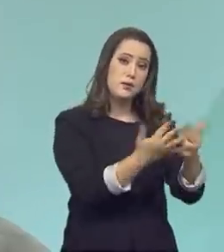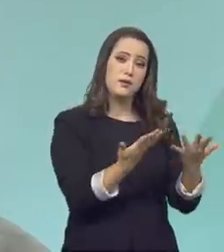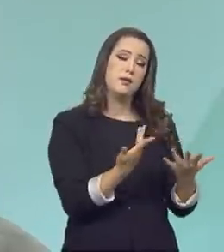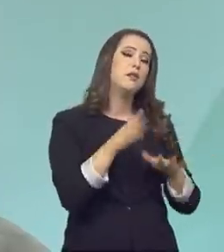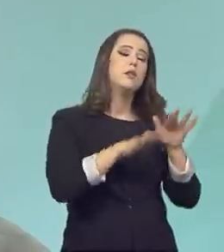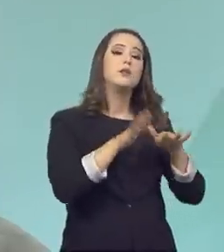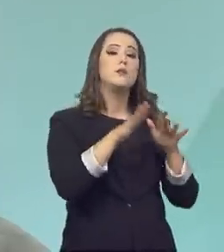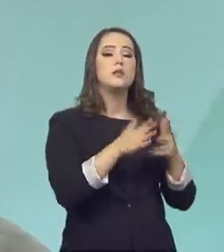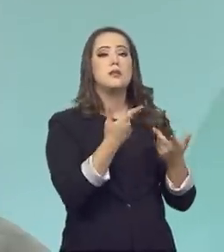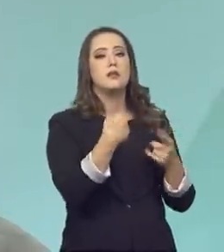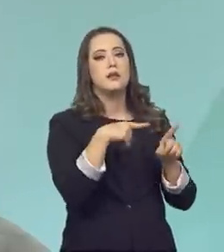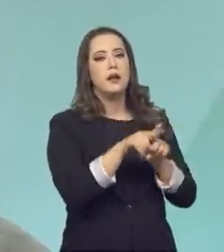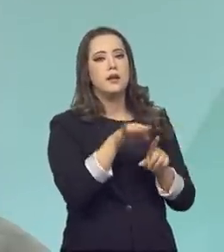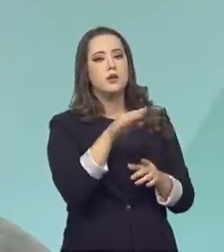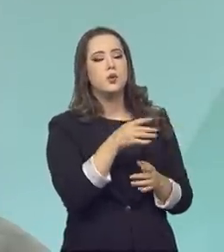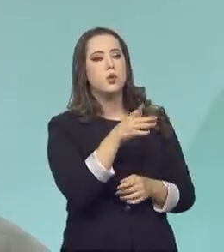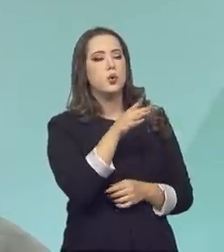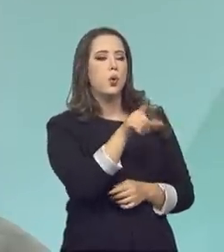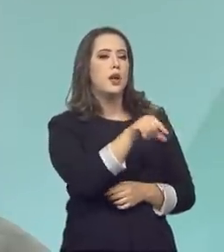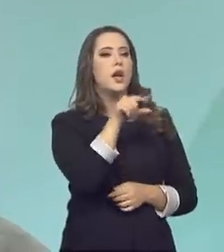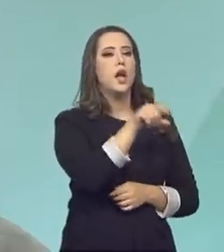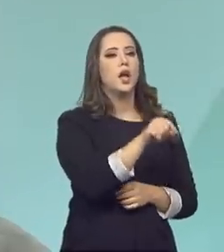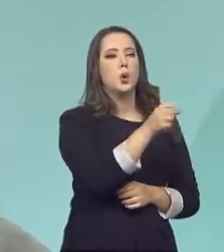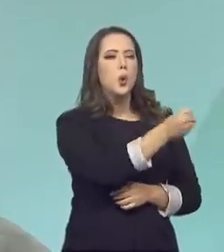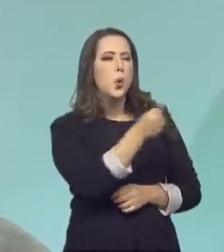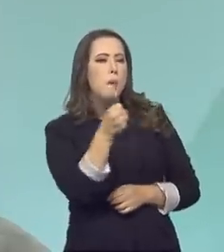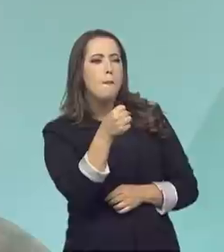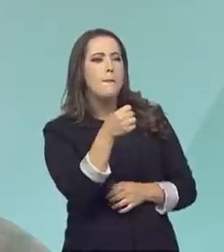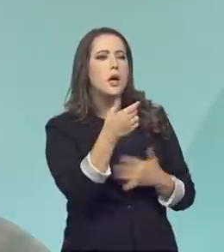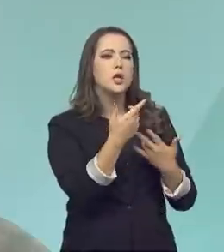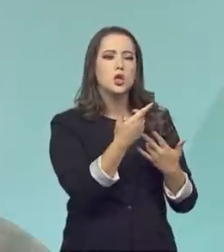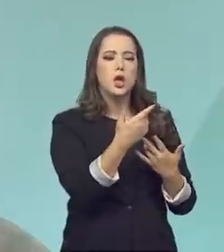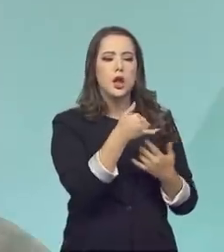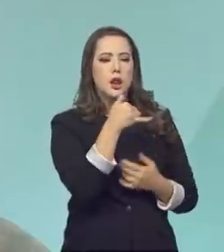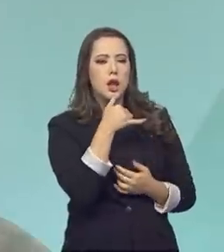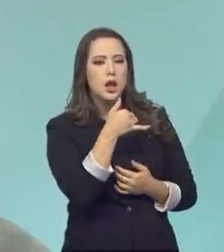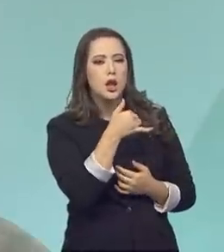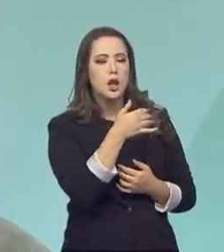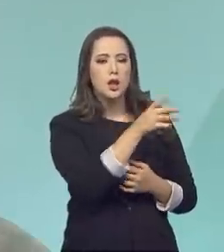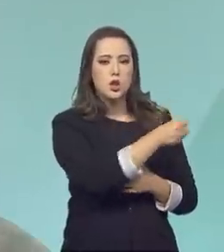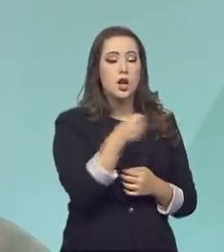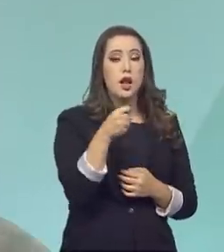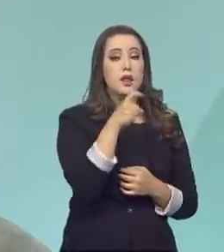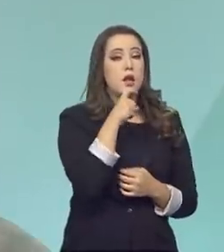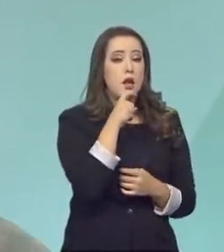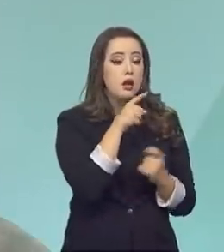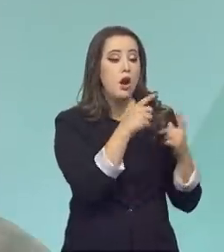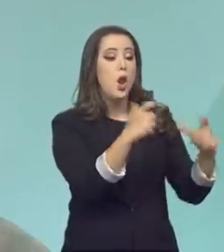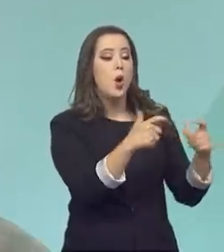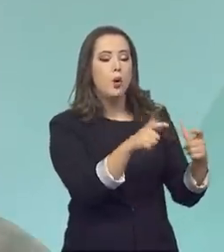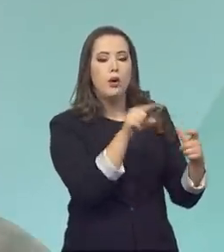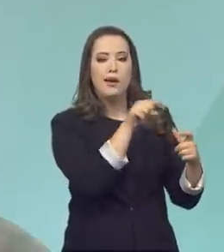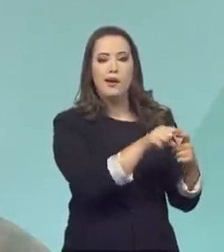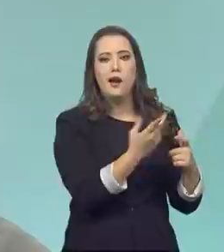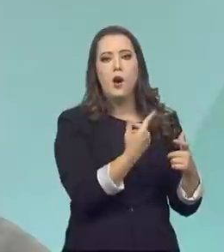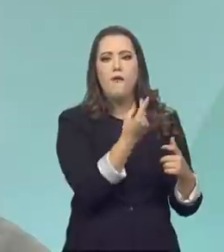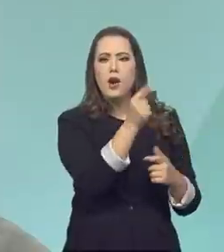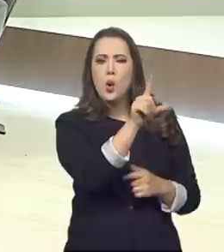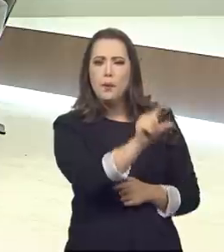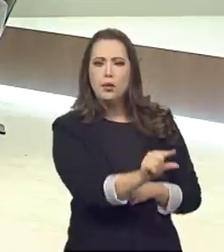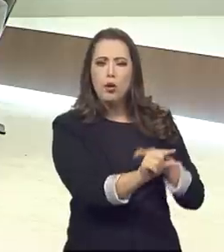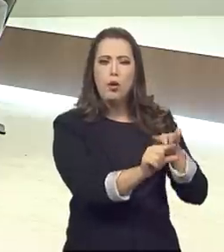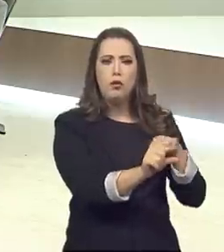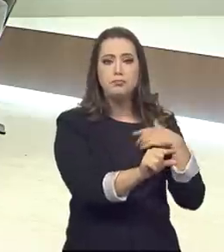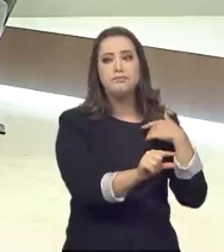muitas vezes, você está escolhendo um eletrodoméstico, que o preço dele é um pouco menor do que o outro, mas, em termos de consumo, em dois anos, essa economia já vai se perder.